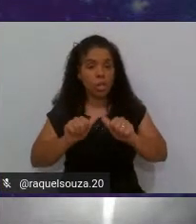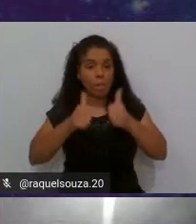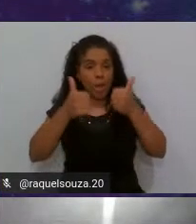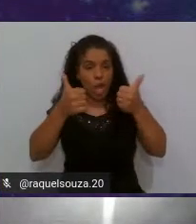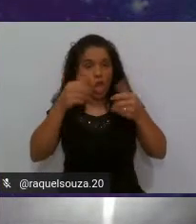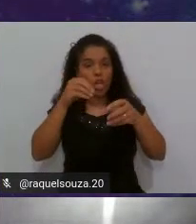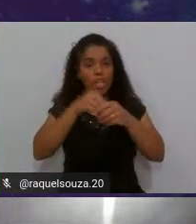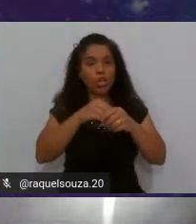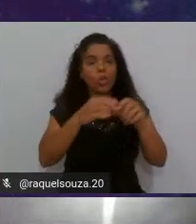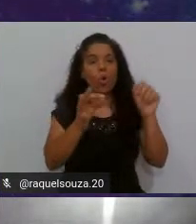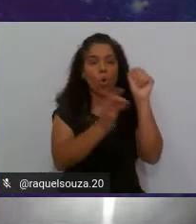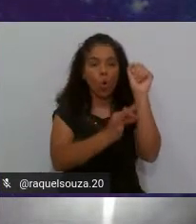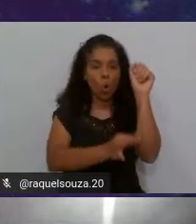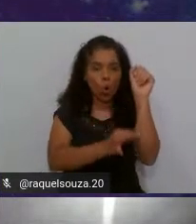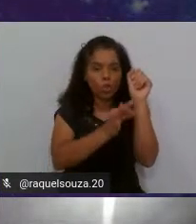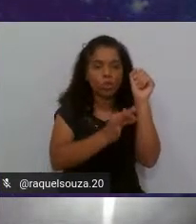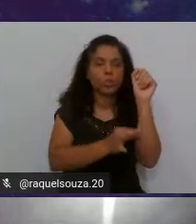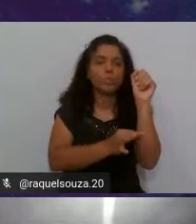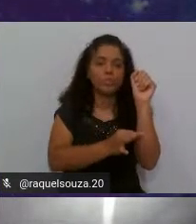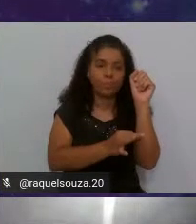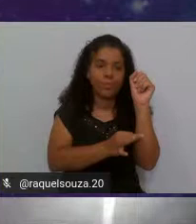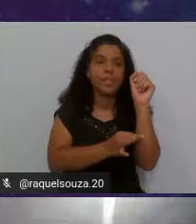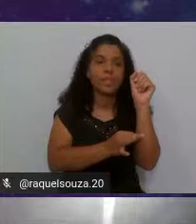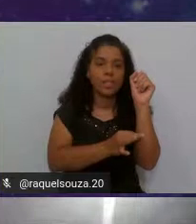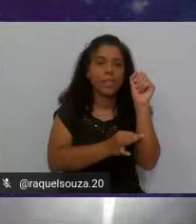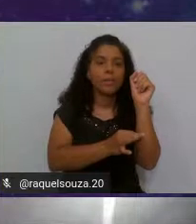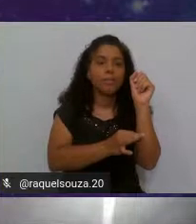no código é